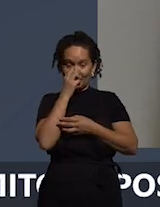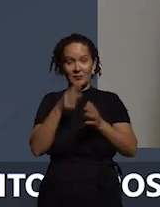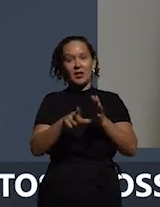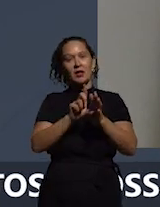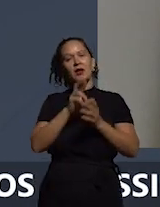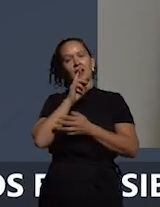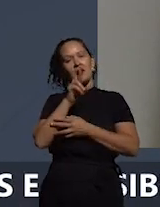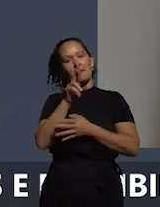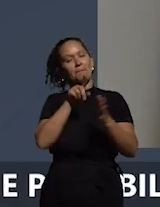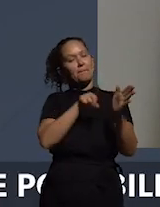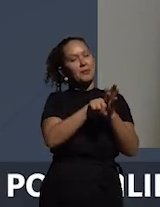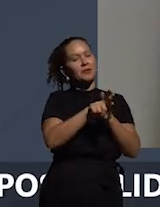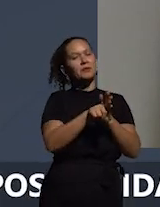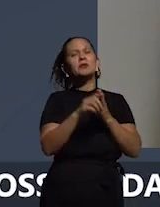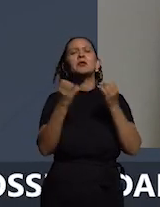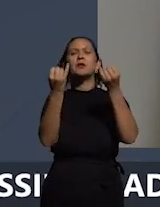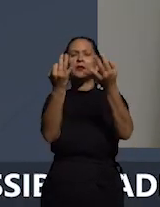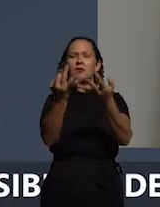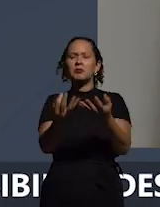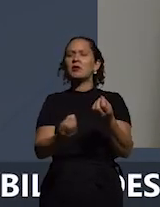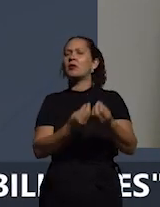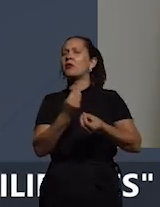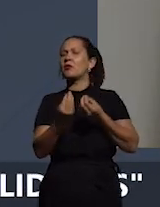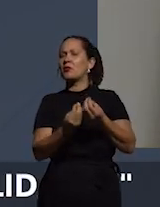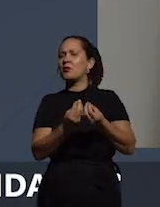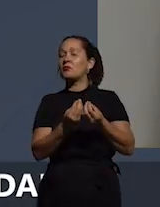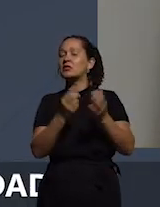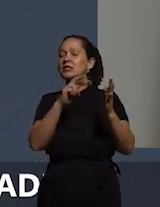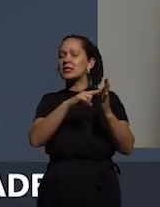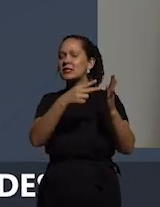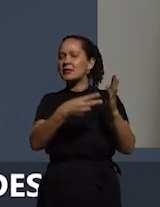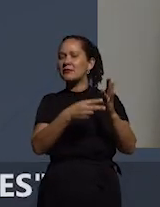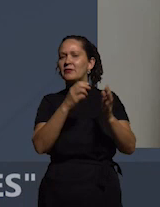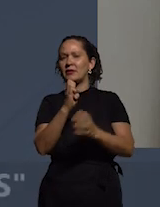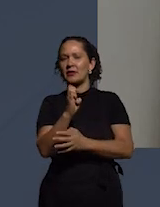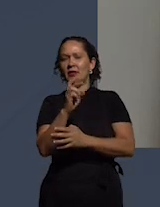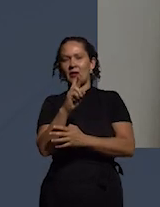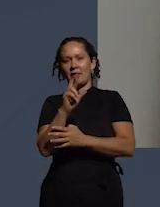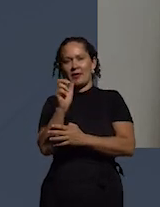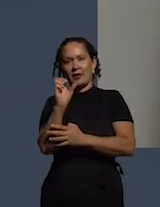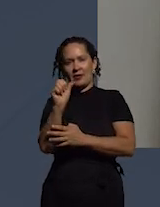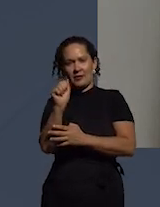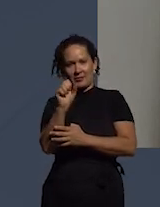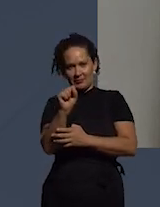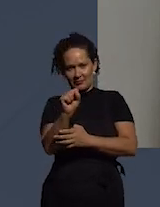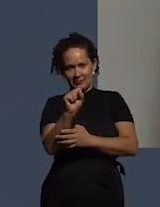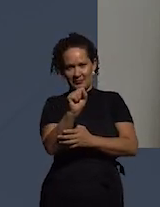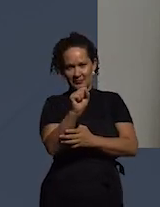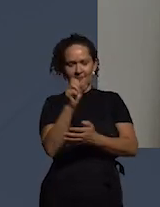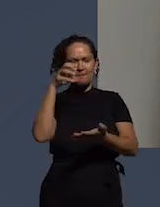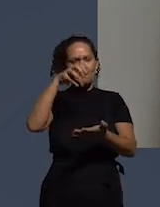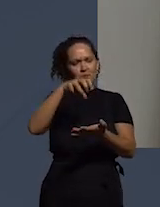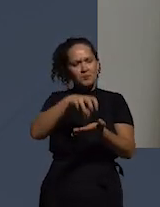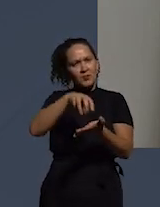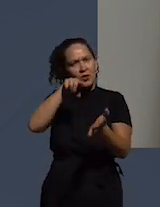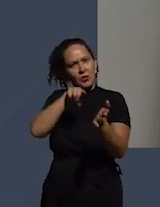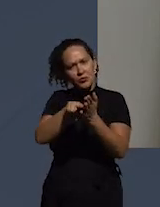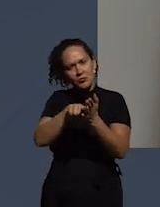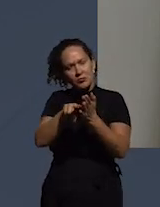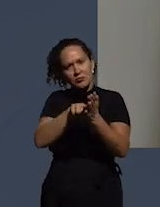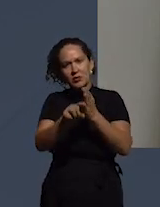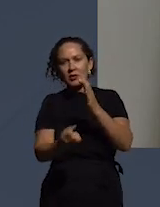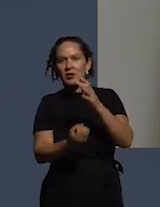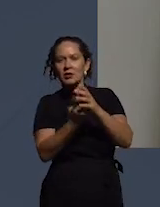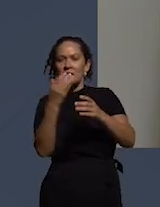responder as perguntas eu queria falar um pouco sobre quem é o ERCAS o que é o ERCAS o ERCAS é um centro de pesquisa estabelecido